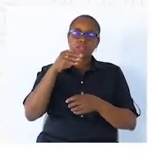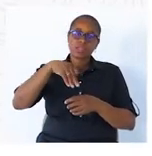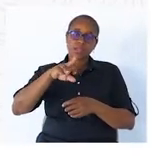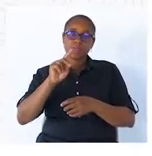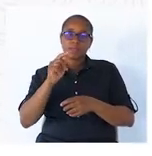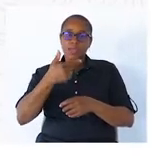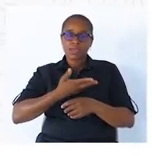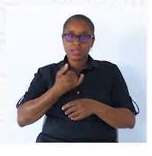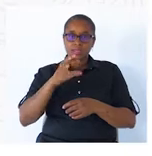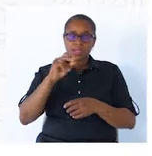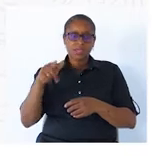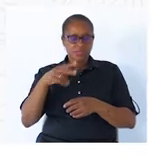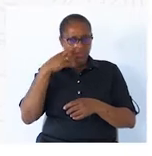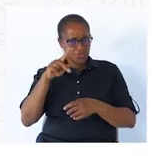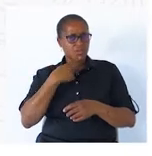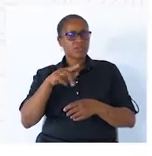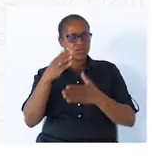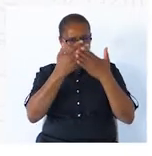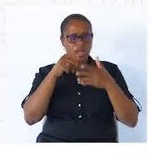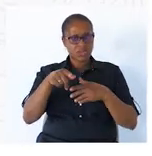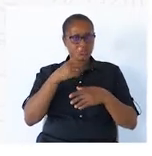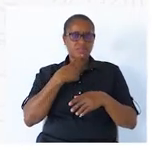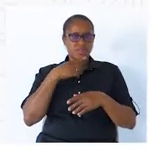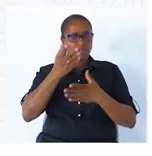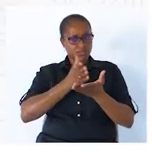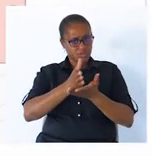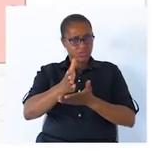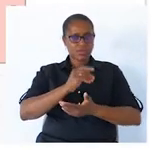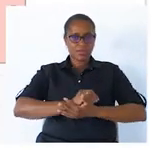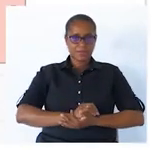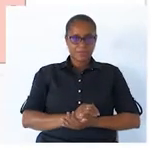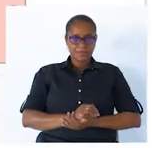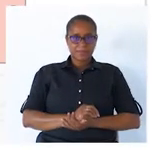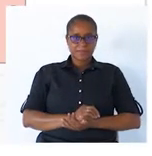Isto é apenas uma revisão, porque vocês já estudaram isso, certo? Então, vamos continuar.